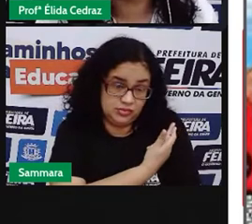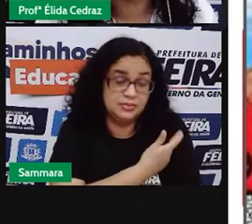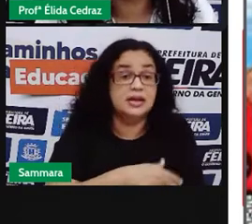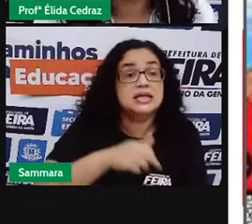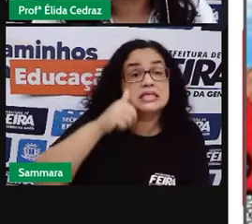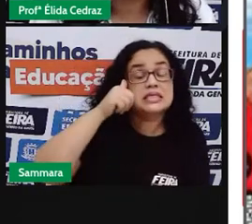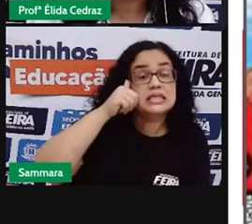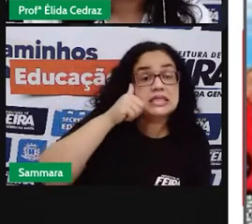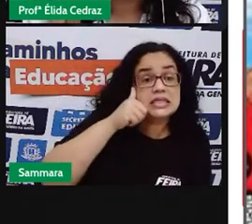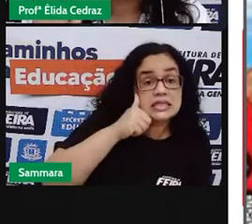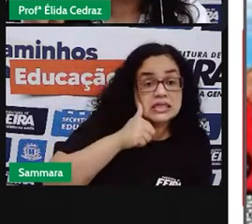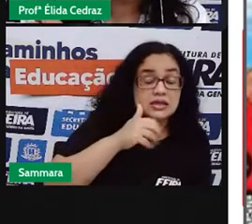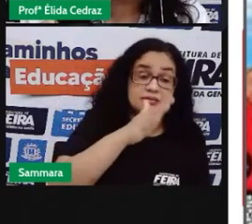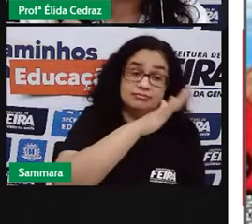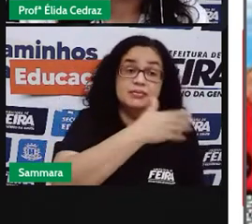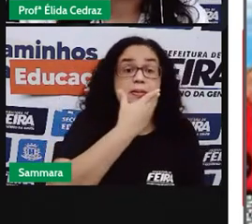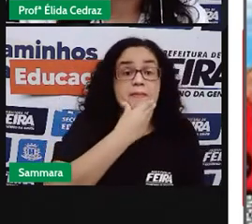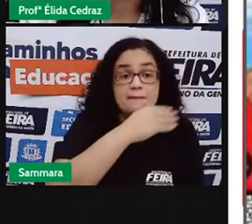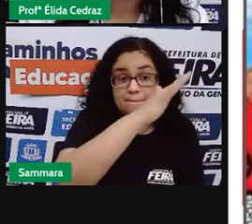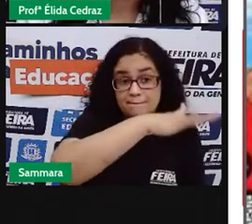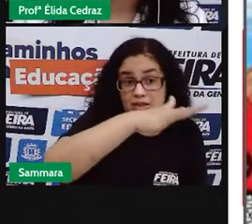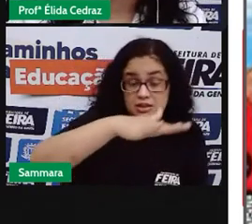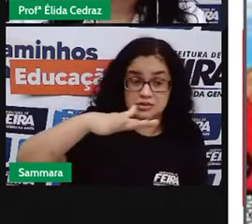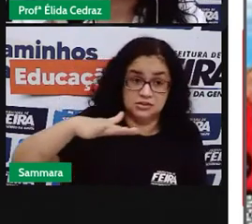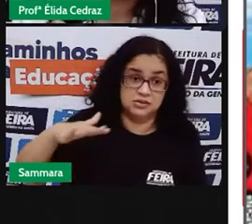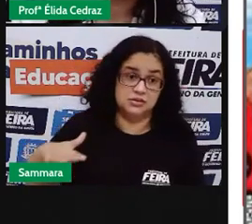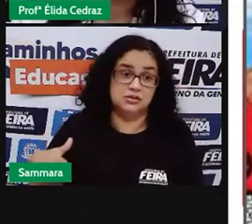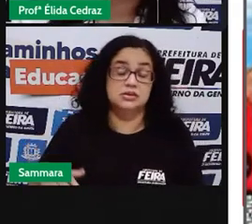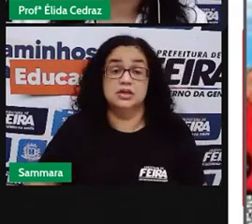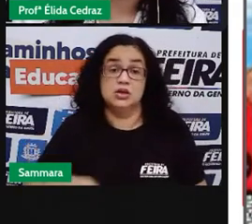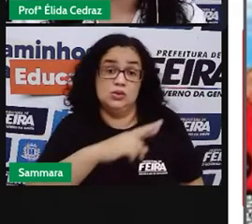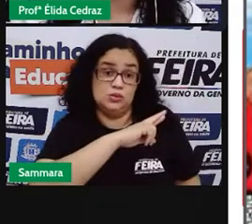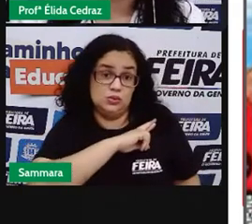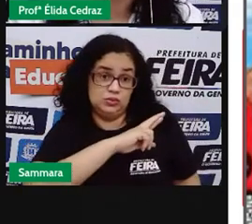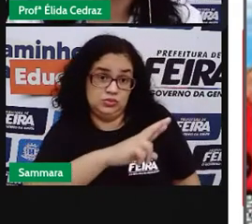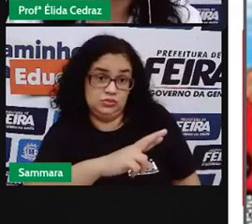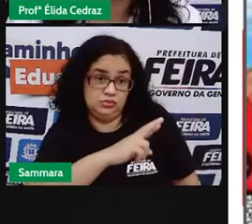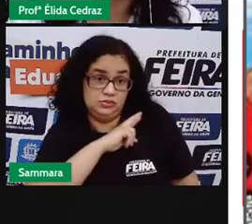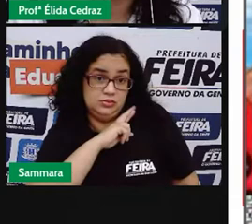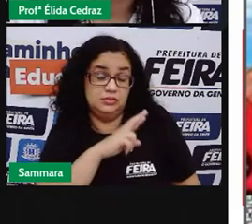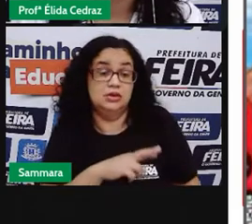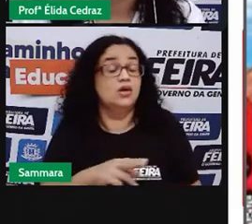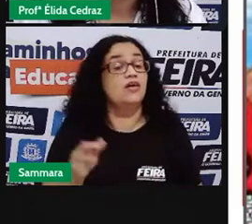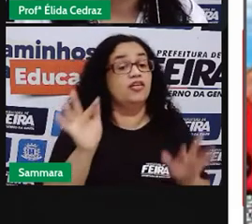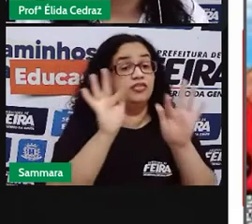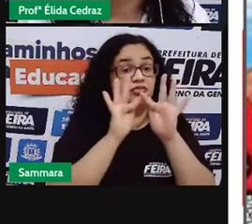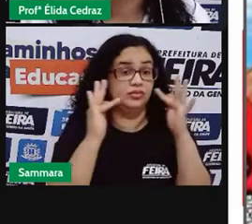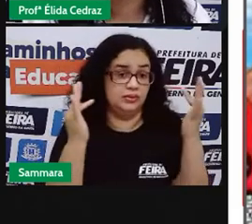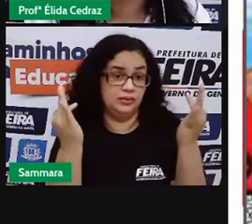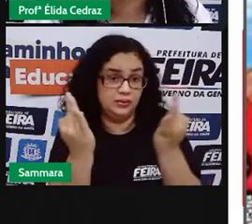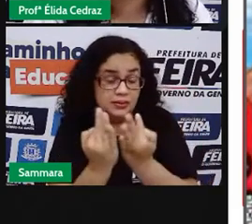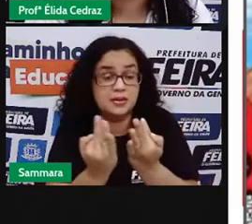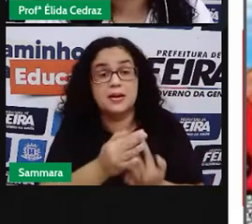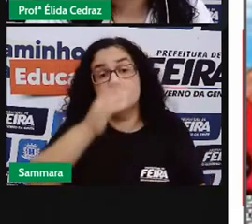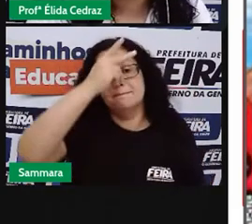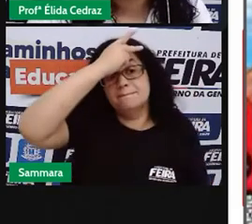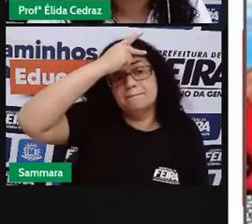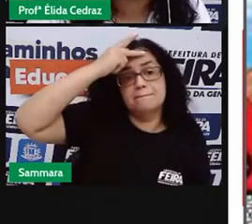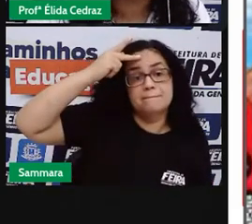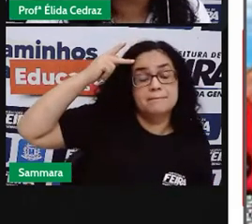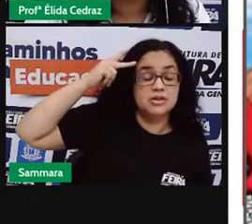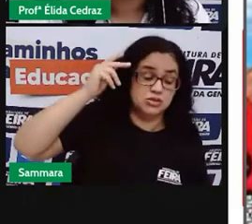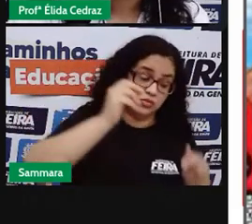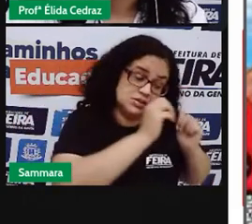as crianças. Mas o público-alvo são os responsáveis, os familiares, as pessoas que irão